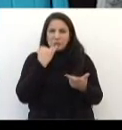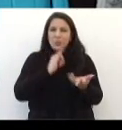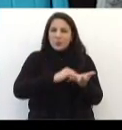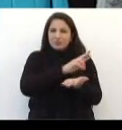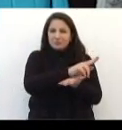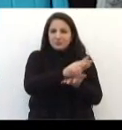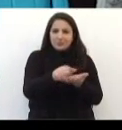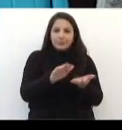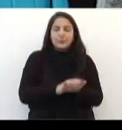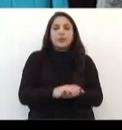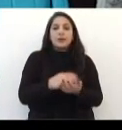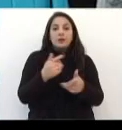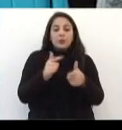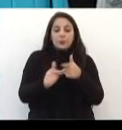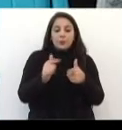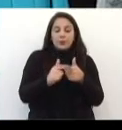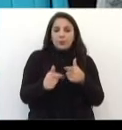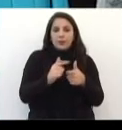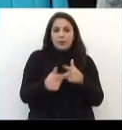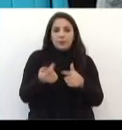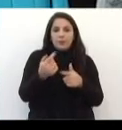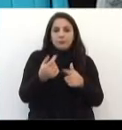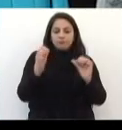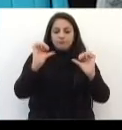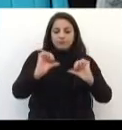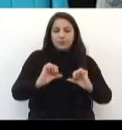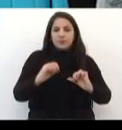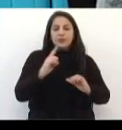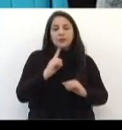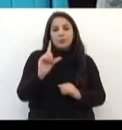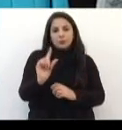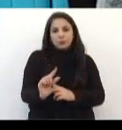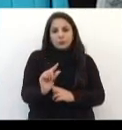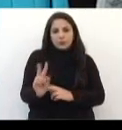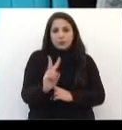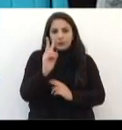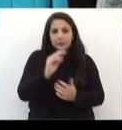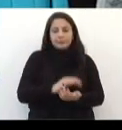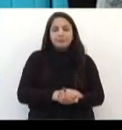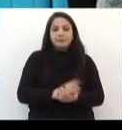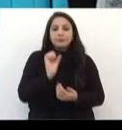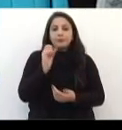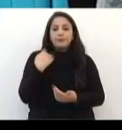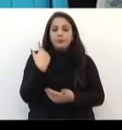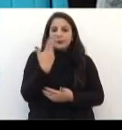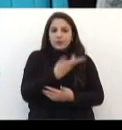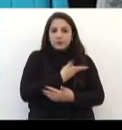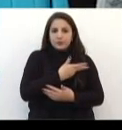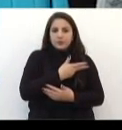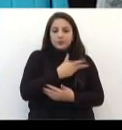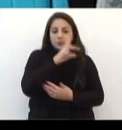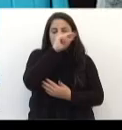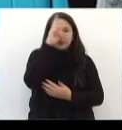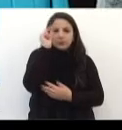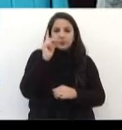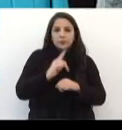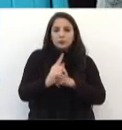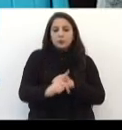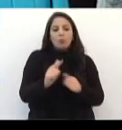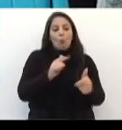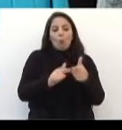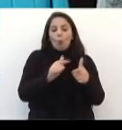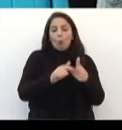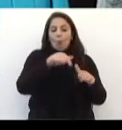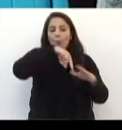ser um ano de crise e que desaqueceu a economia, há uma pequena redução desses valores. O que no nosso caso, do município de Passo Fundo, não